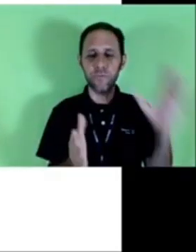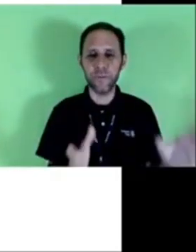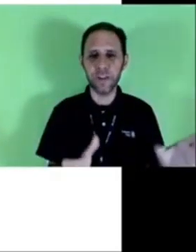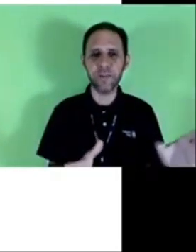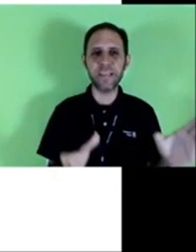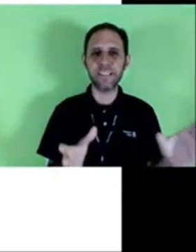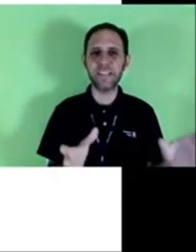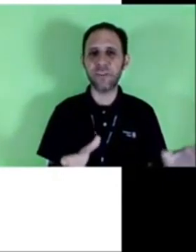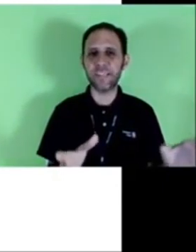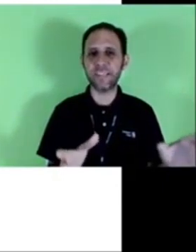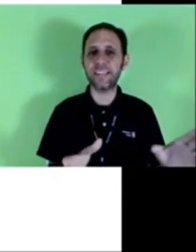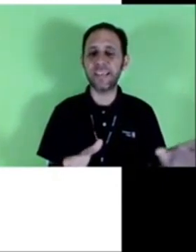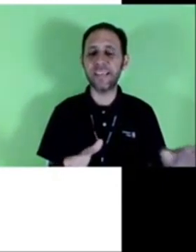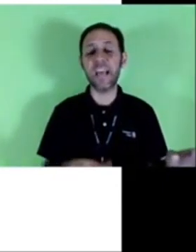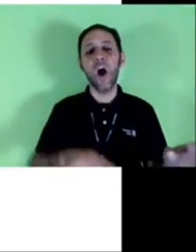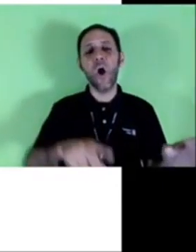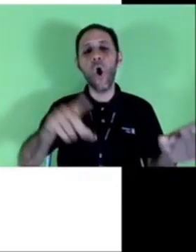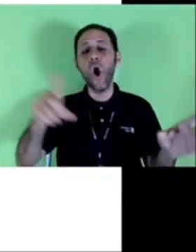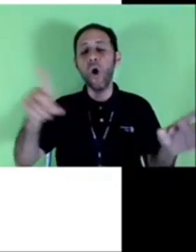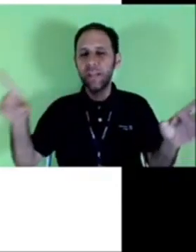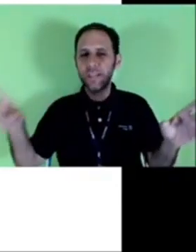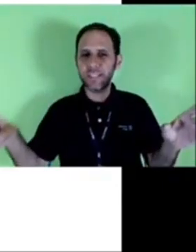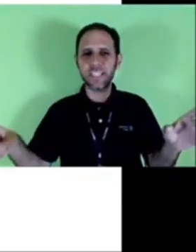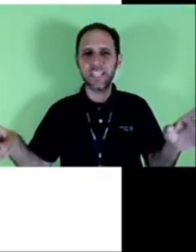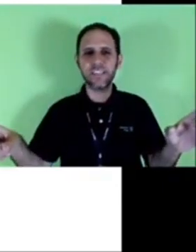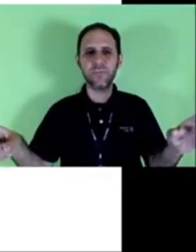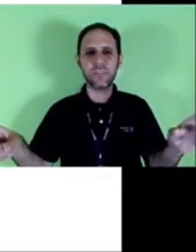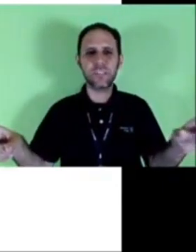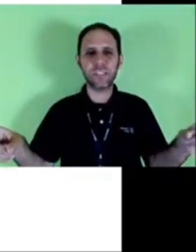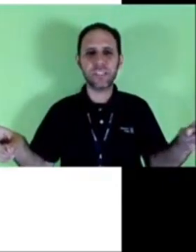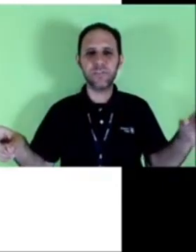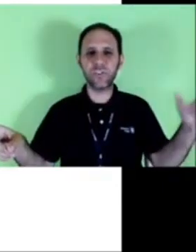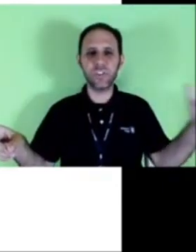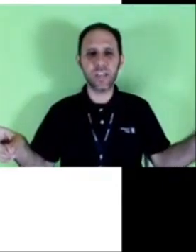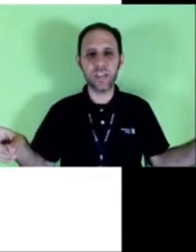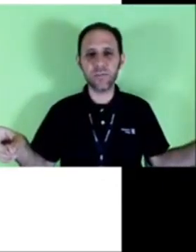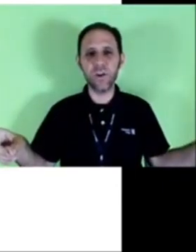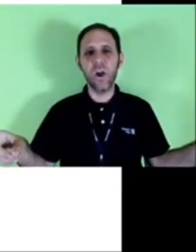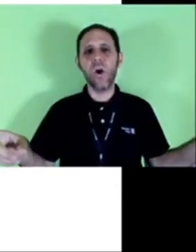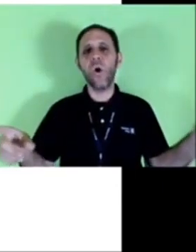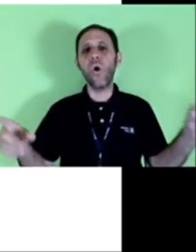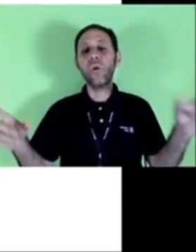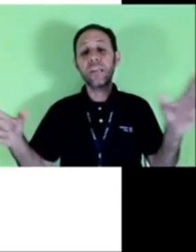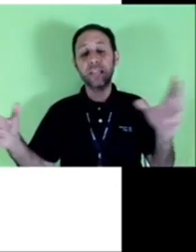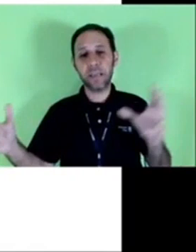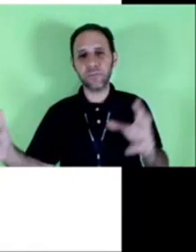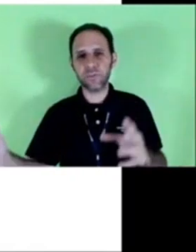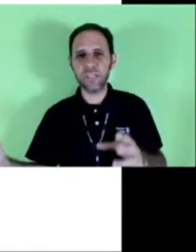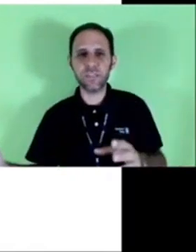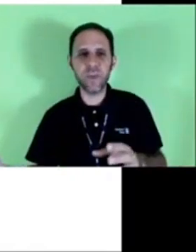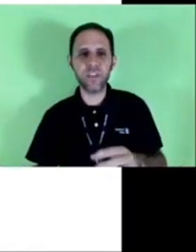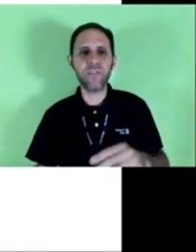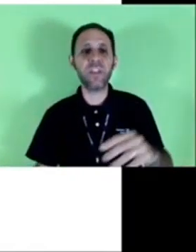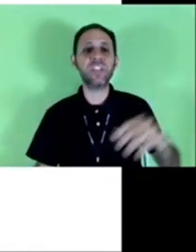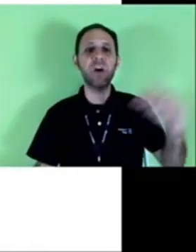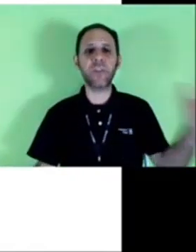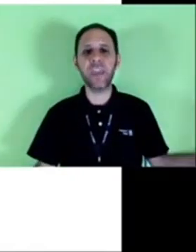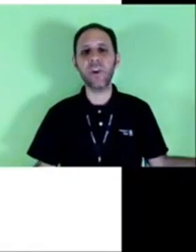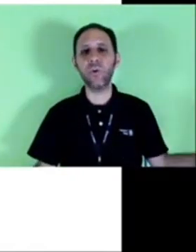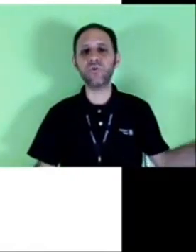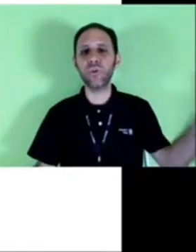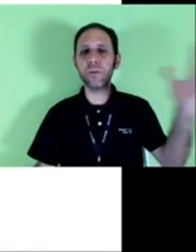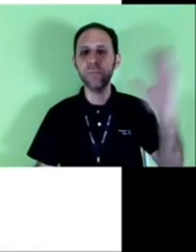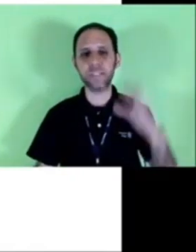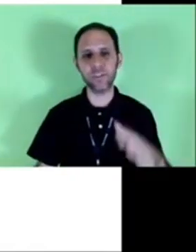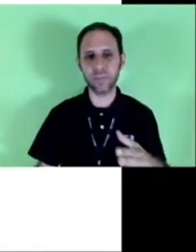onde você confirma e assegura a existência ou inexistência de uma situação de direito ou que temos conhecimento referente a